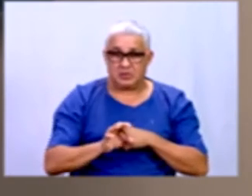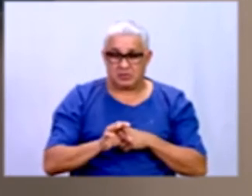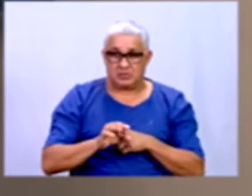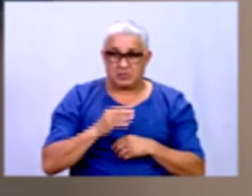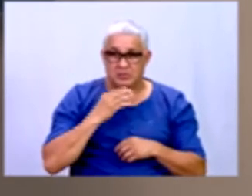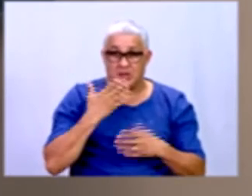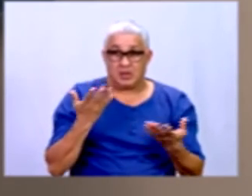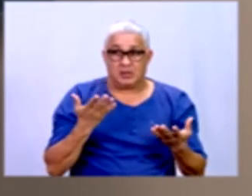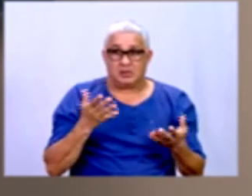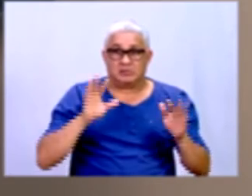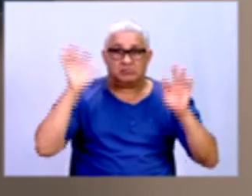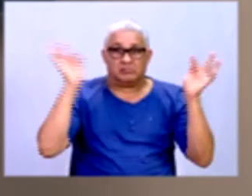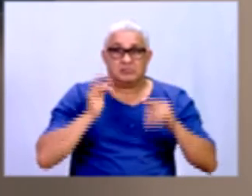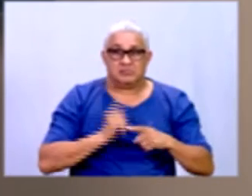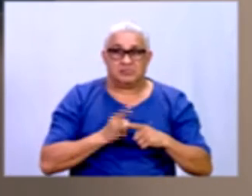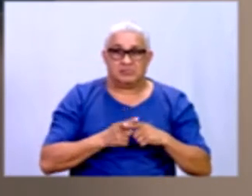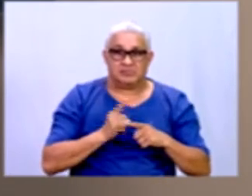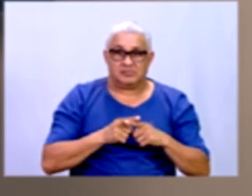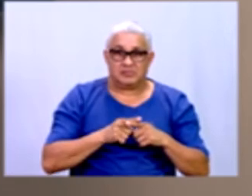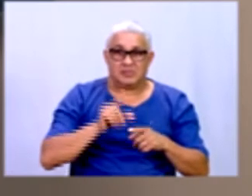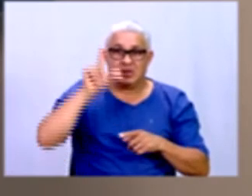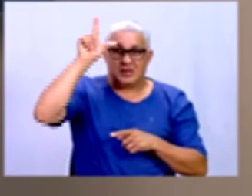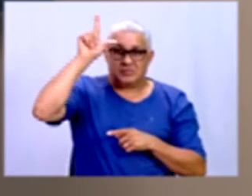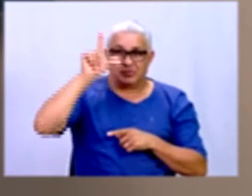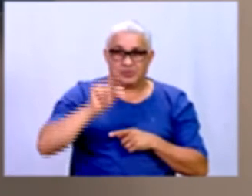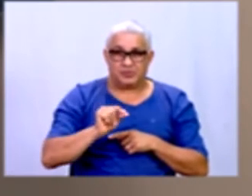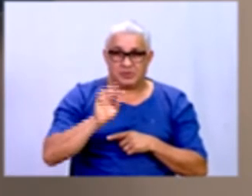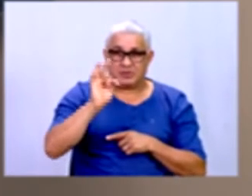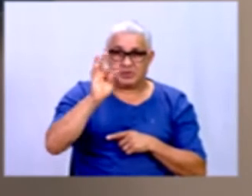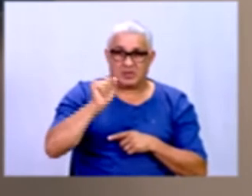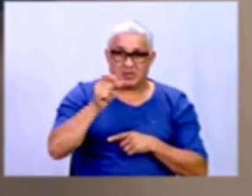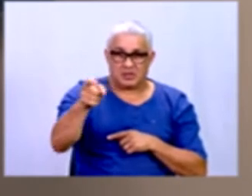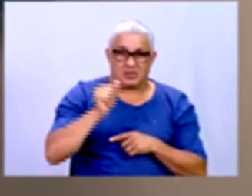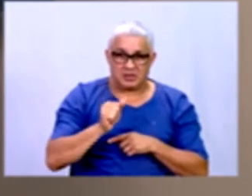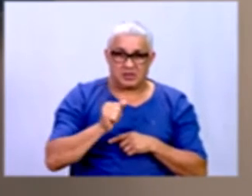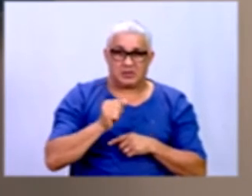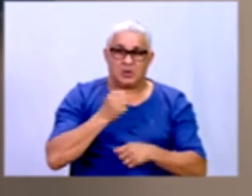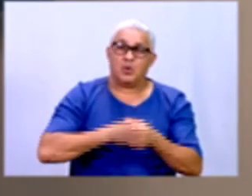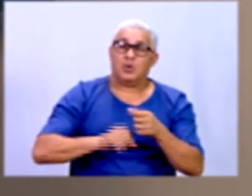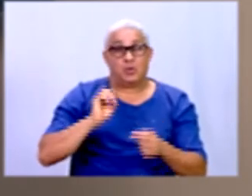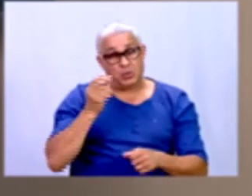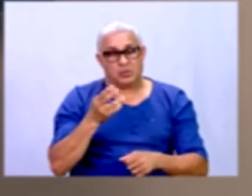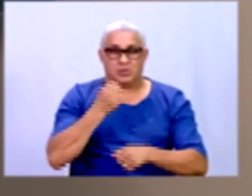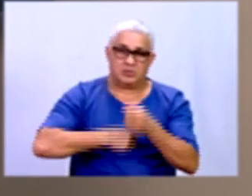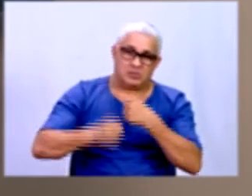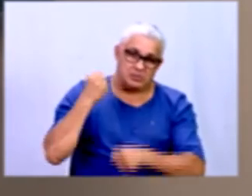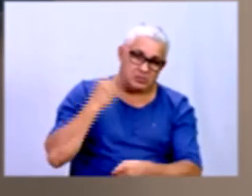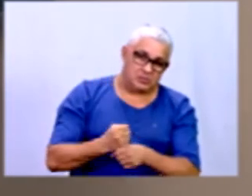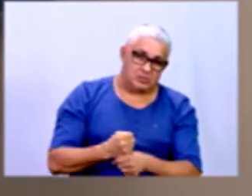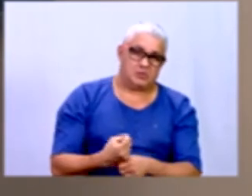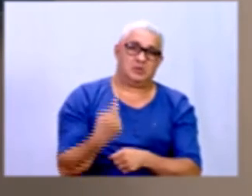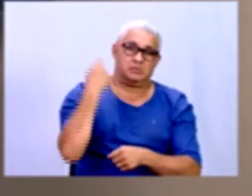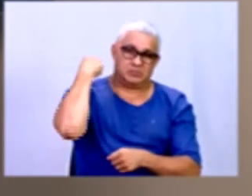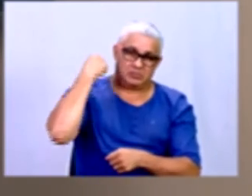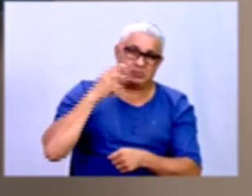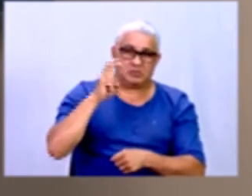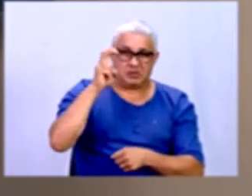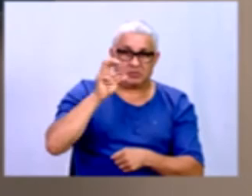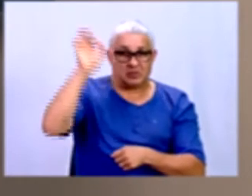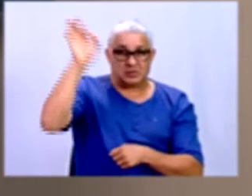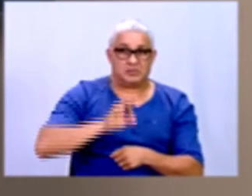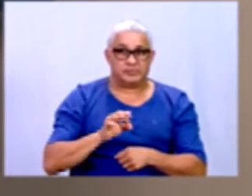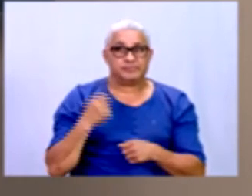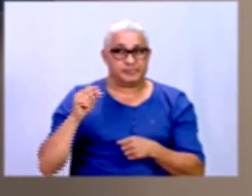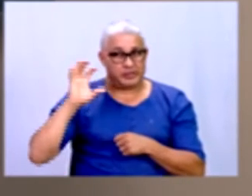felizes, porque diminuiu a taxa. Vamos supor que no ano passado foi de 5%. Então, já vão ter que tomar uma atitude aqui,